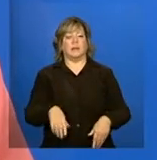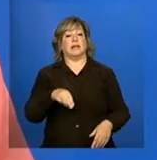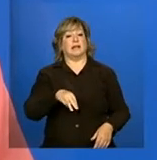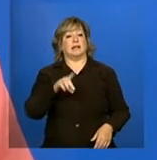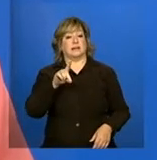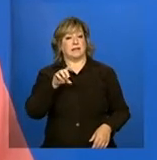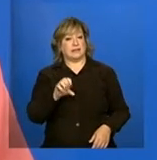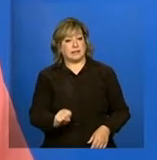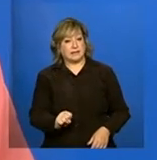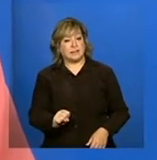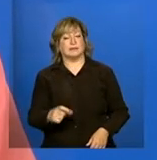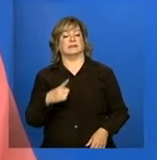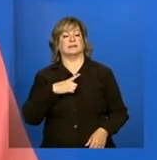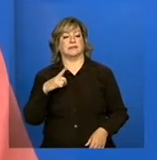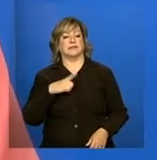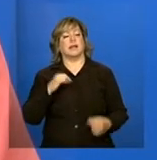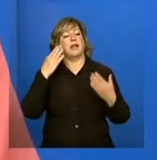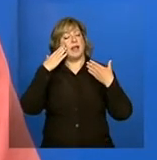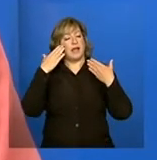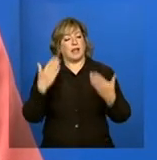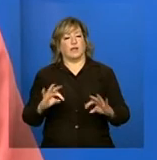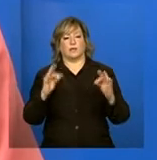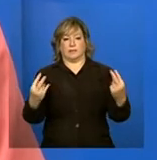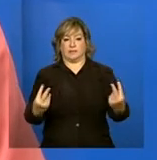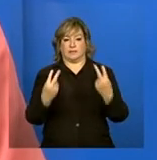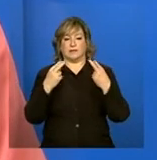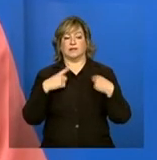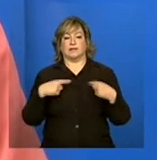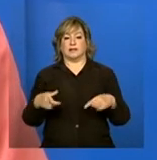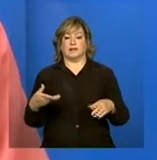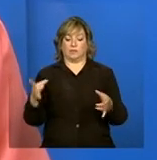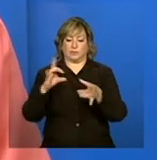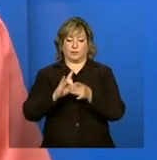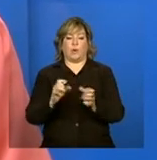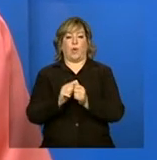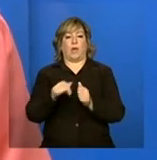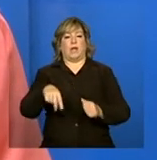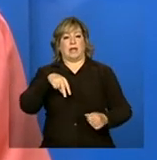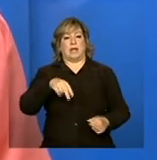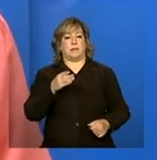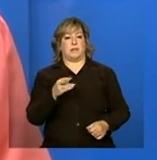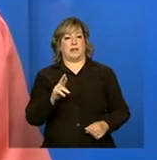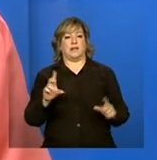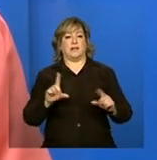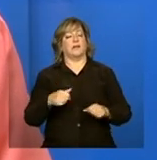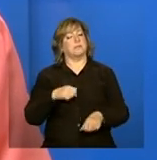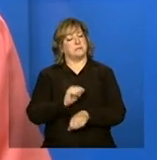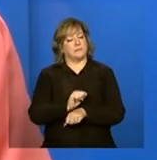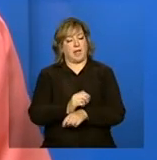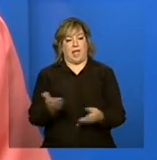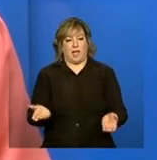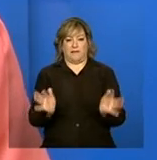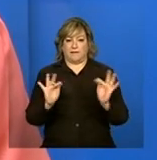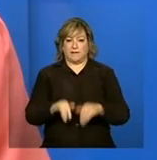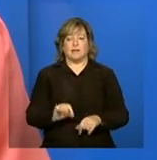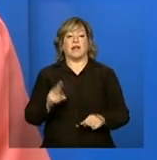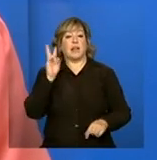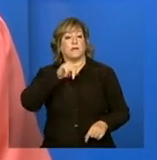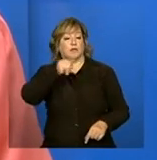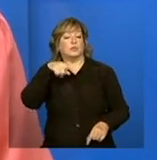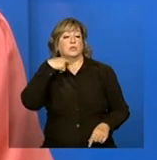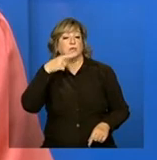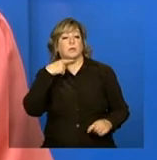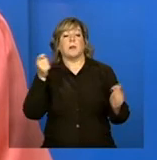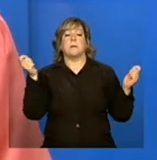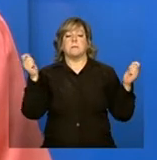Desenvolvimento Social e Combate à Fome agradece sua audiência e parceria com a NBR. Nós ficamos por aqui, lembrando que as suas dúvidas